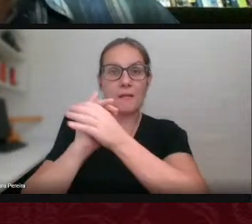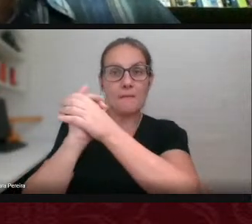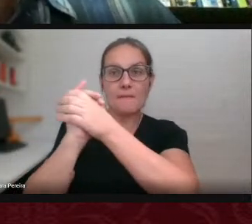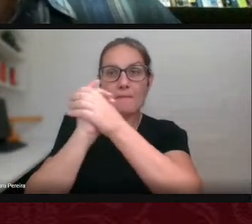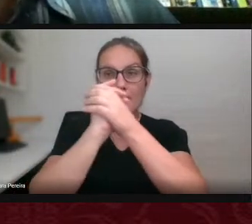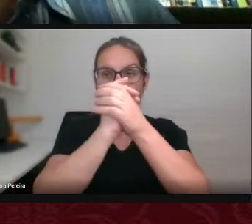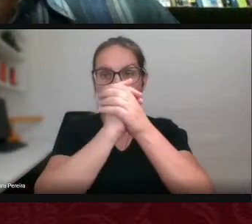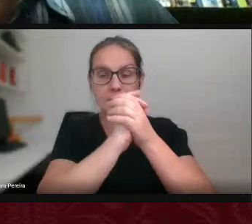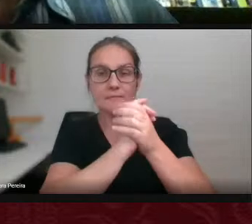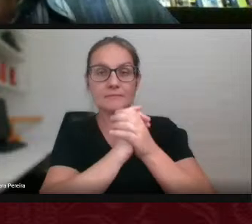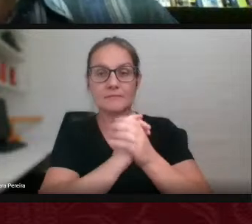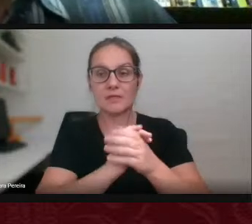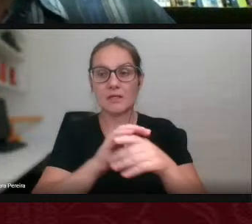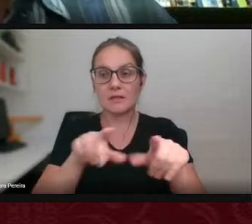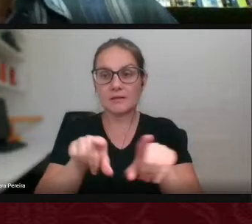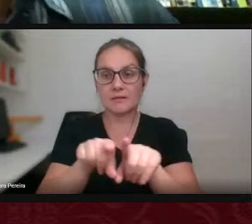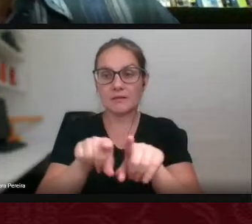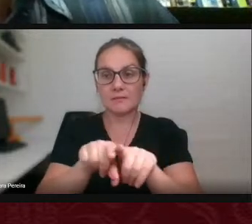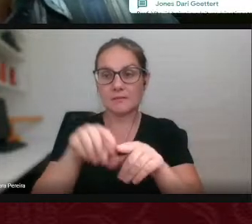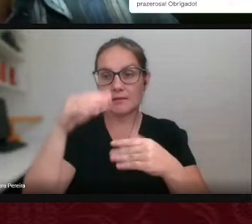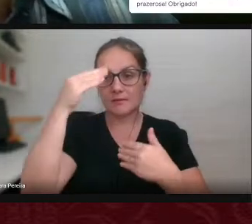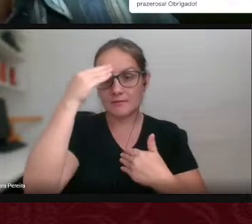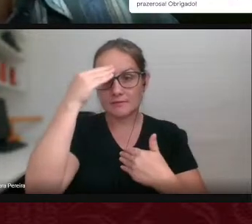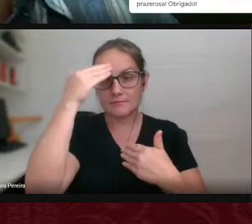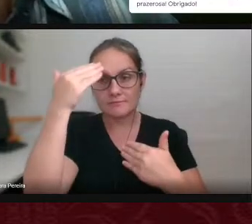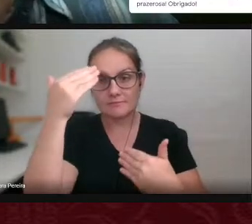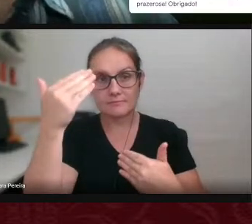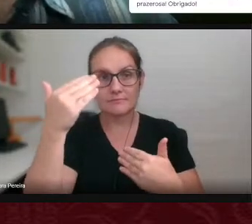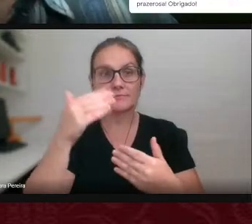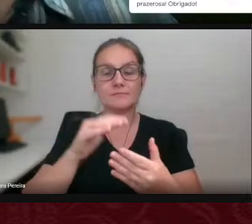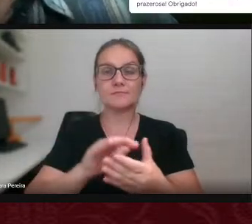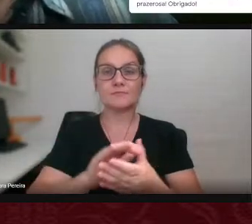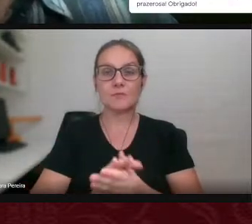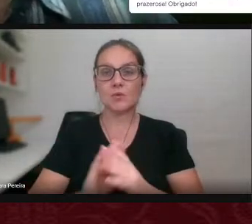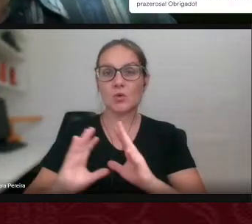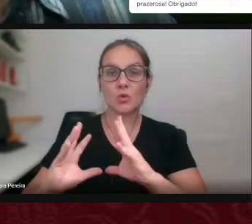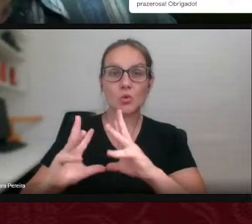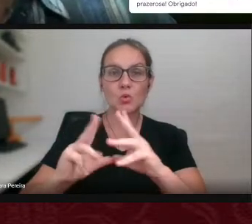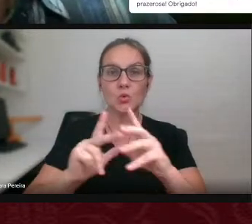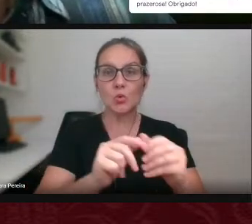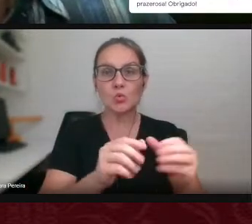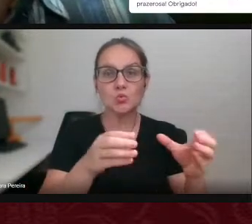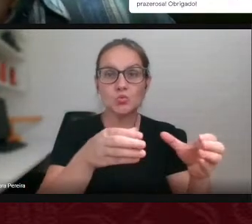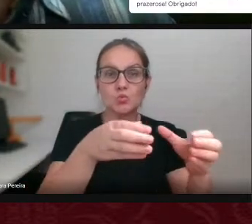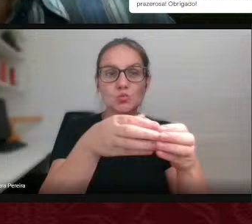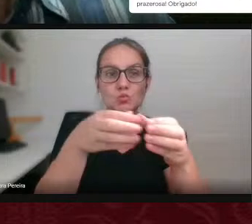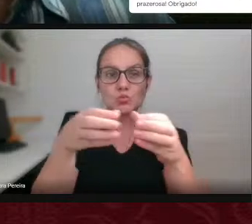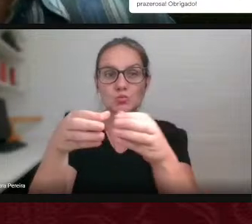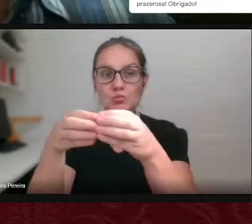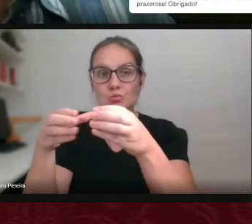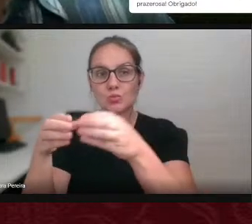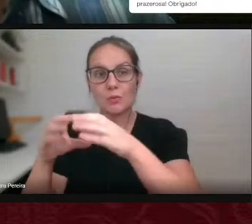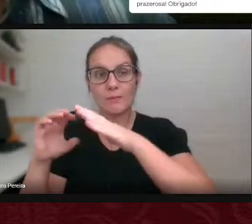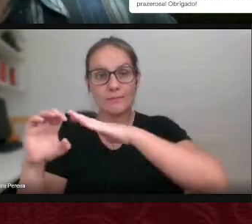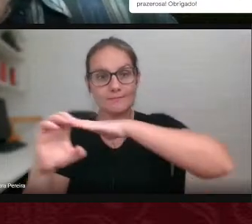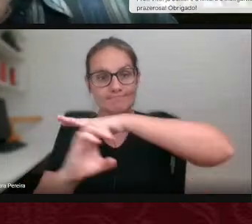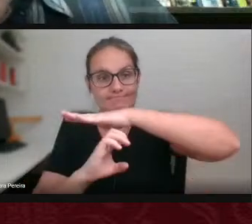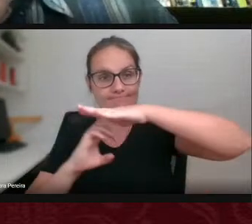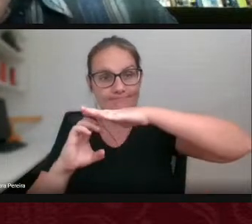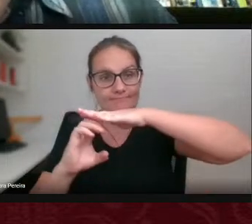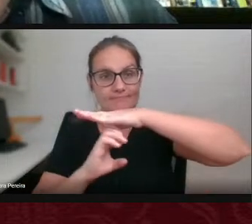e agradecer a toda a equipe da editora da UFGD